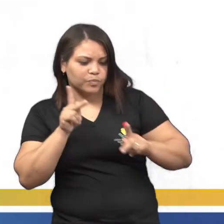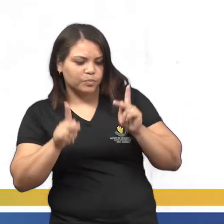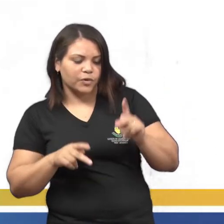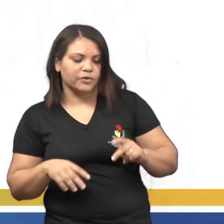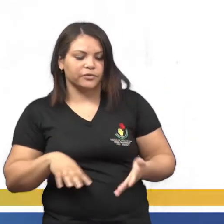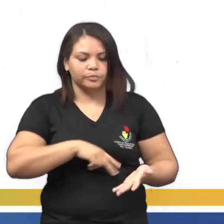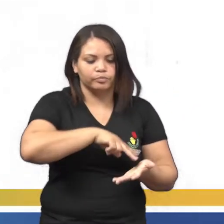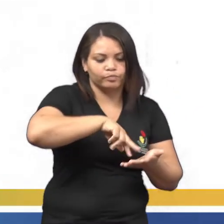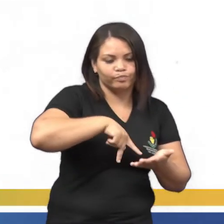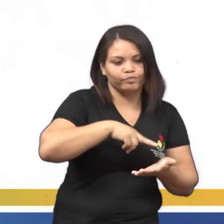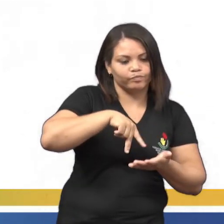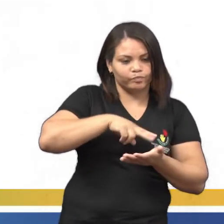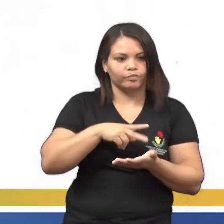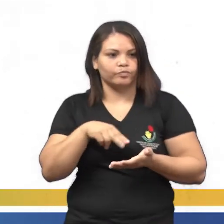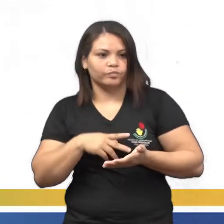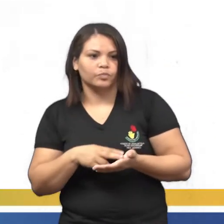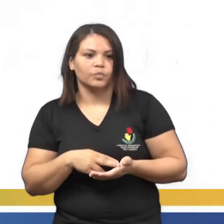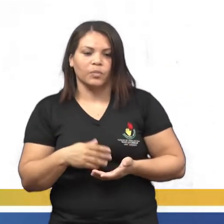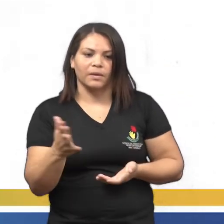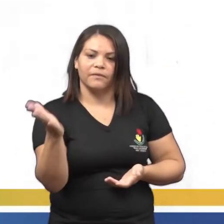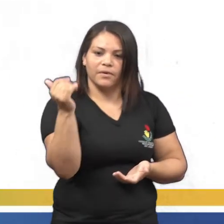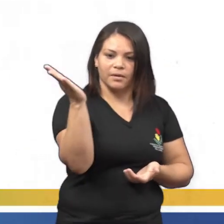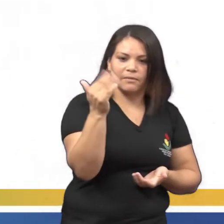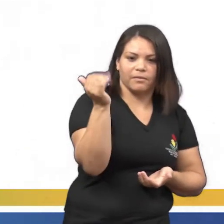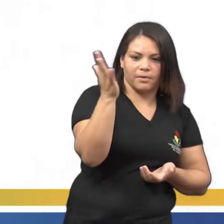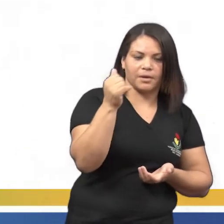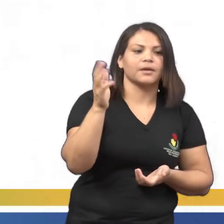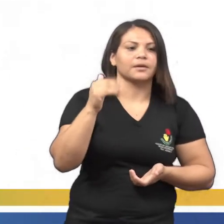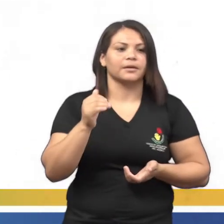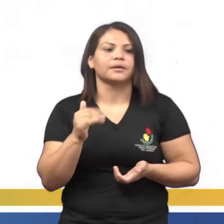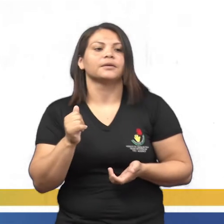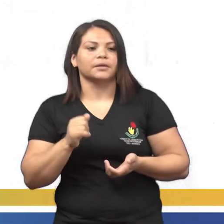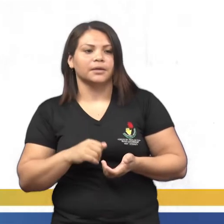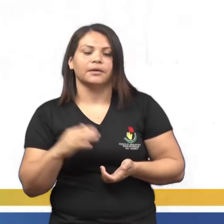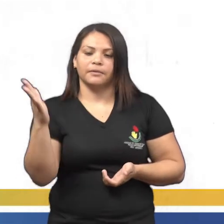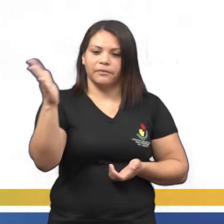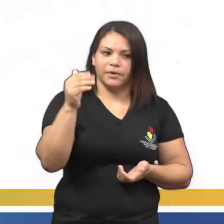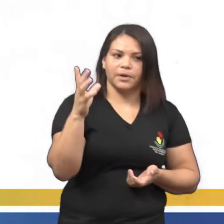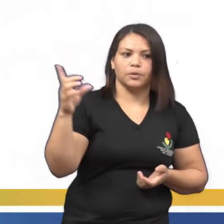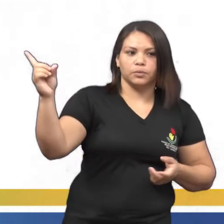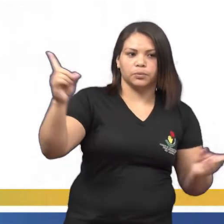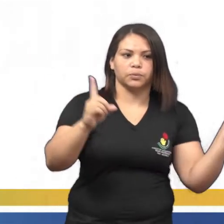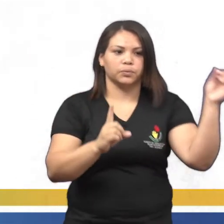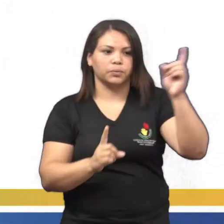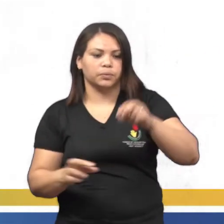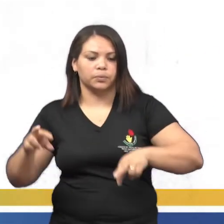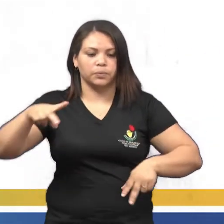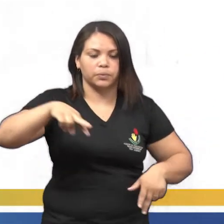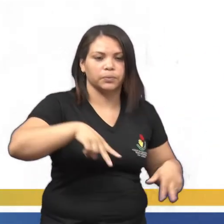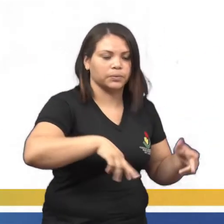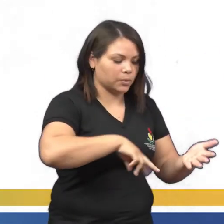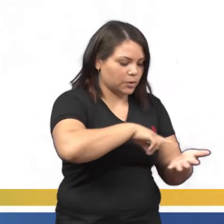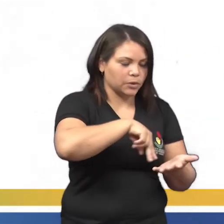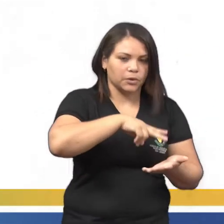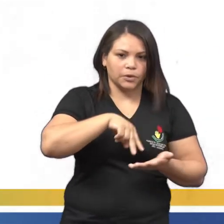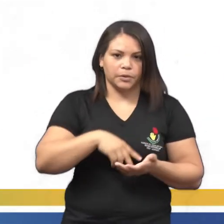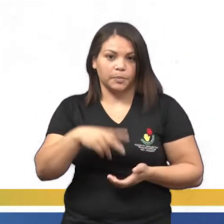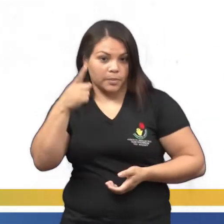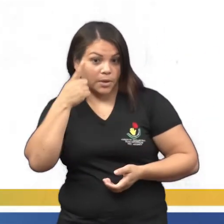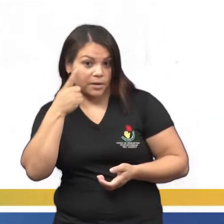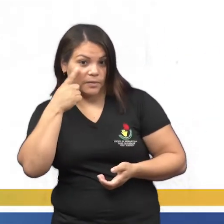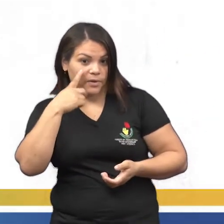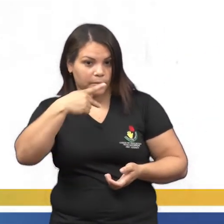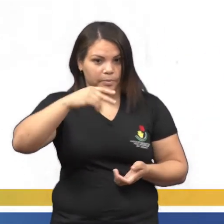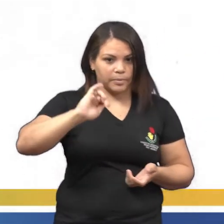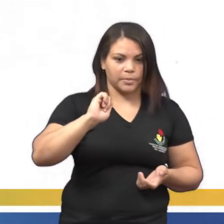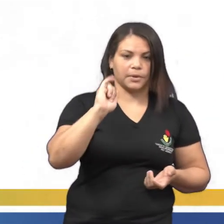e samba junto com ele. Vem, vem, vem. Vem correndo minha gente Para ver